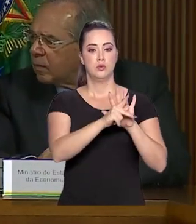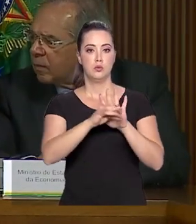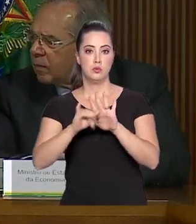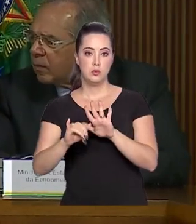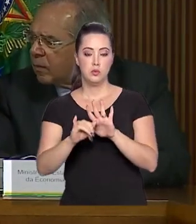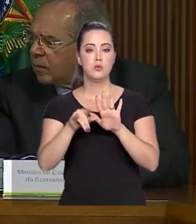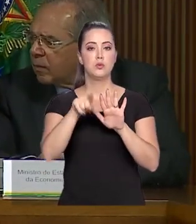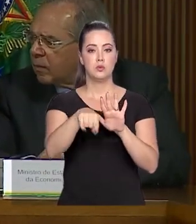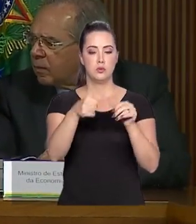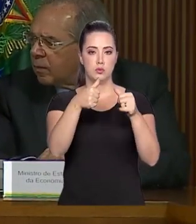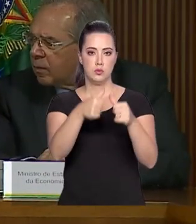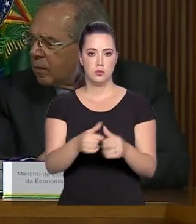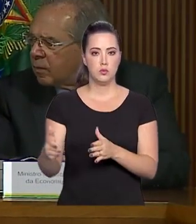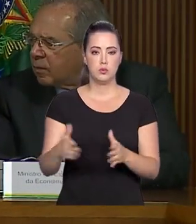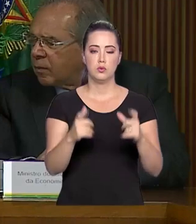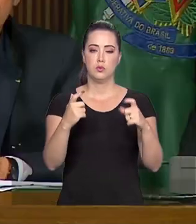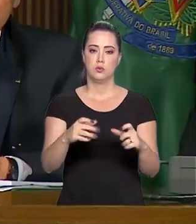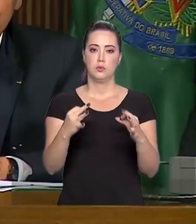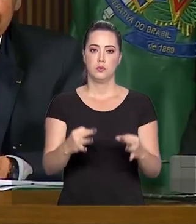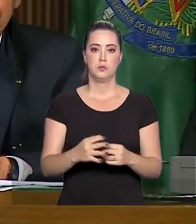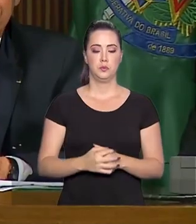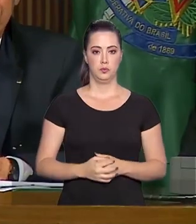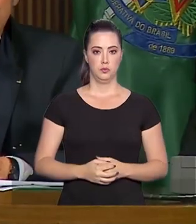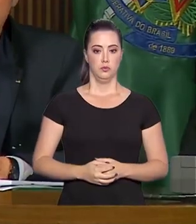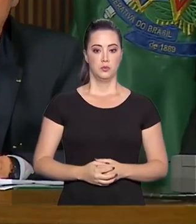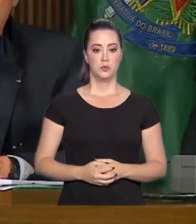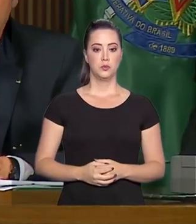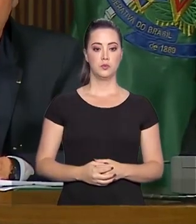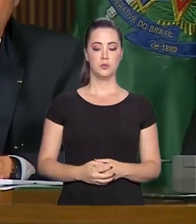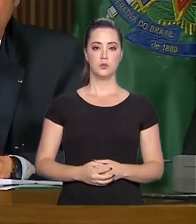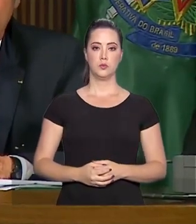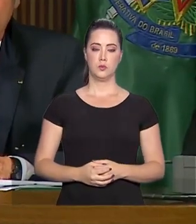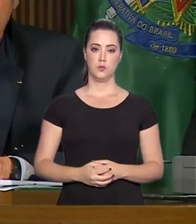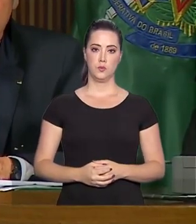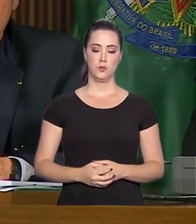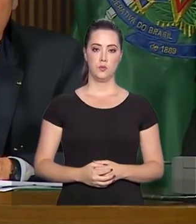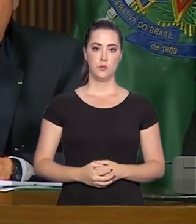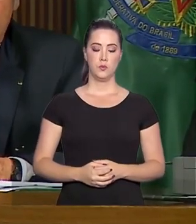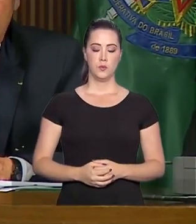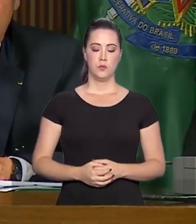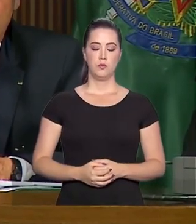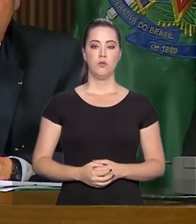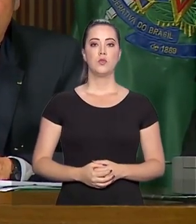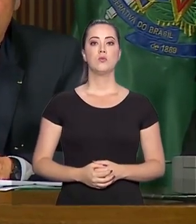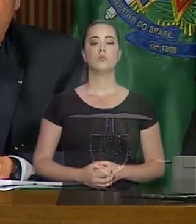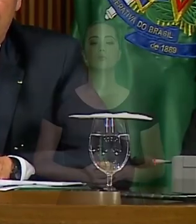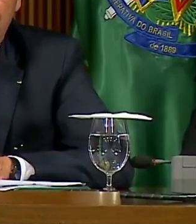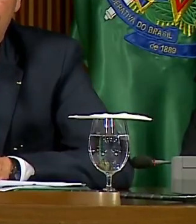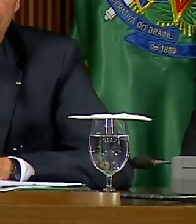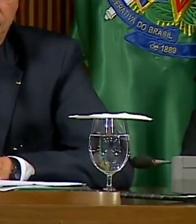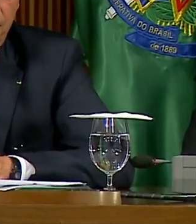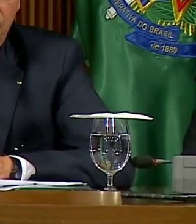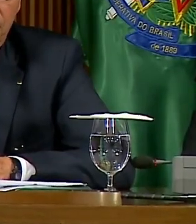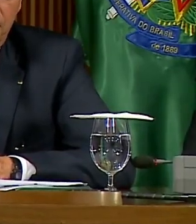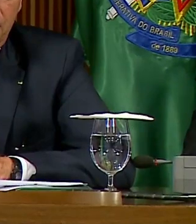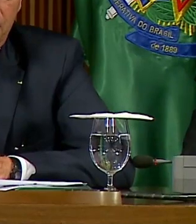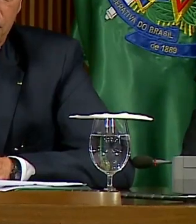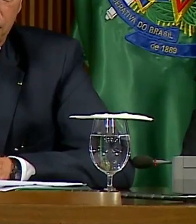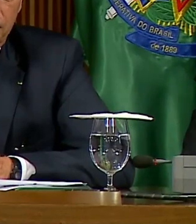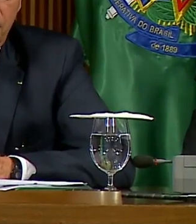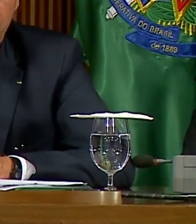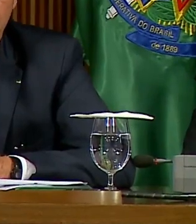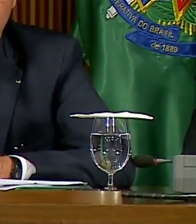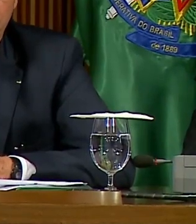Investimentos está no lugar certo. Diminuir o tamanho do estado, isso, no meu entender,